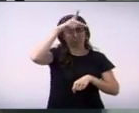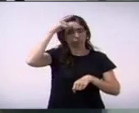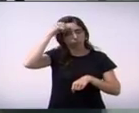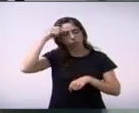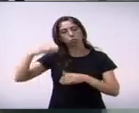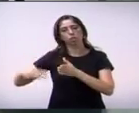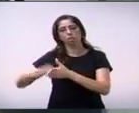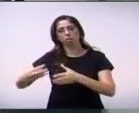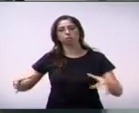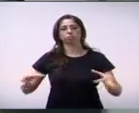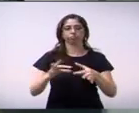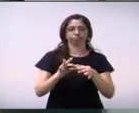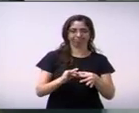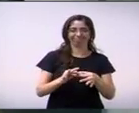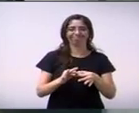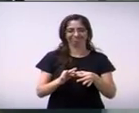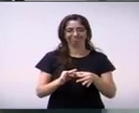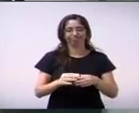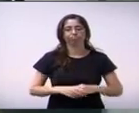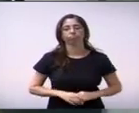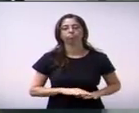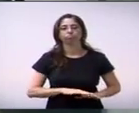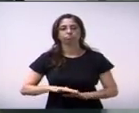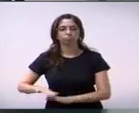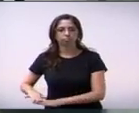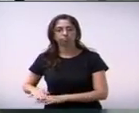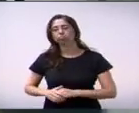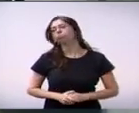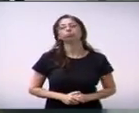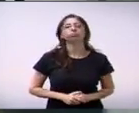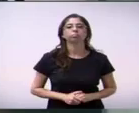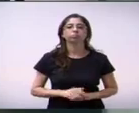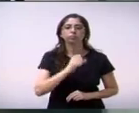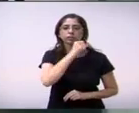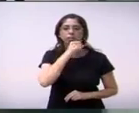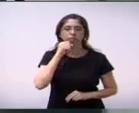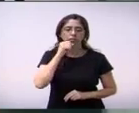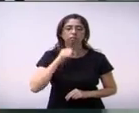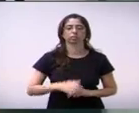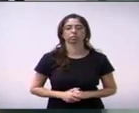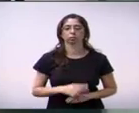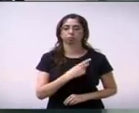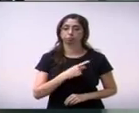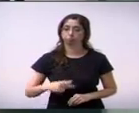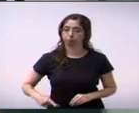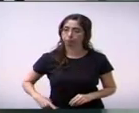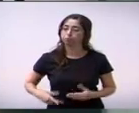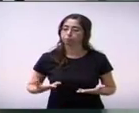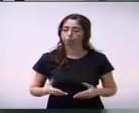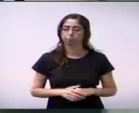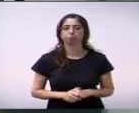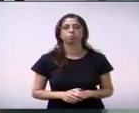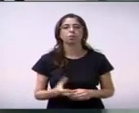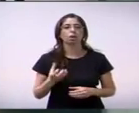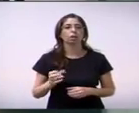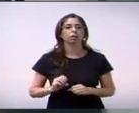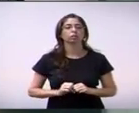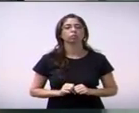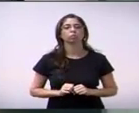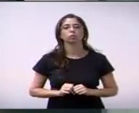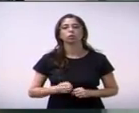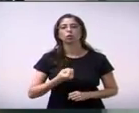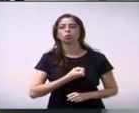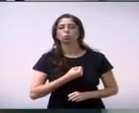e encerro por hora, senhor presidente, a primeira parte, fazendo um comentário da minha indicação, indicação número